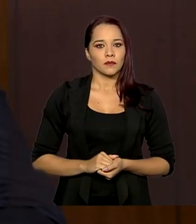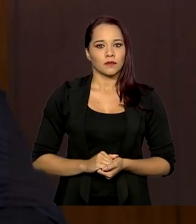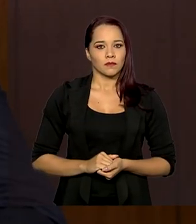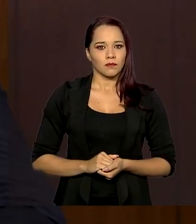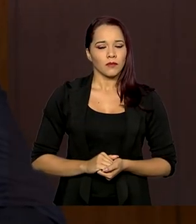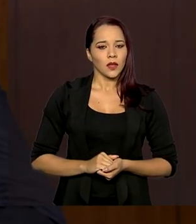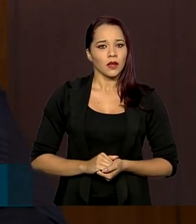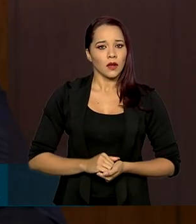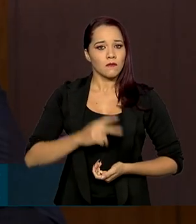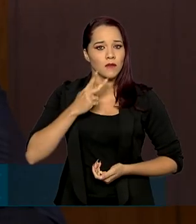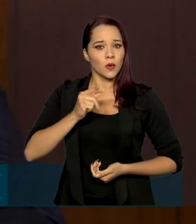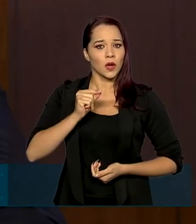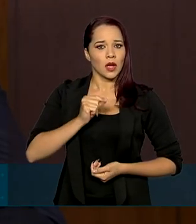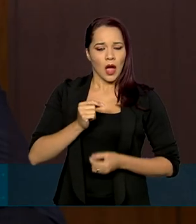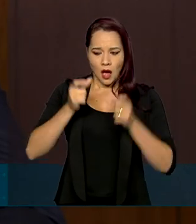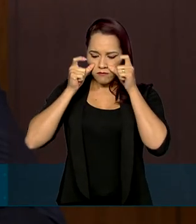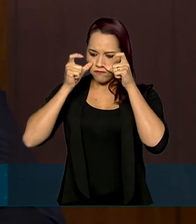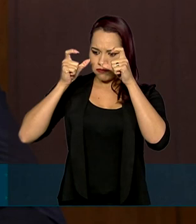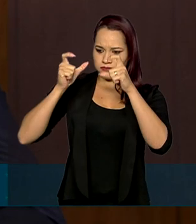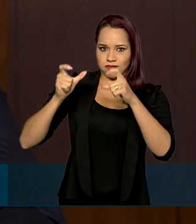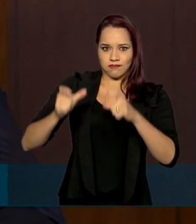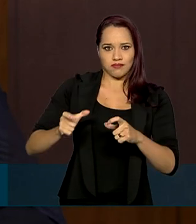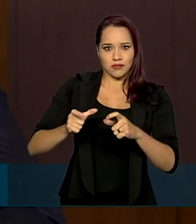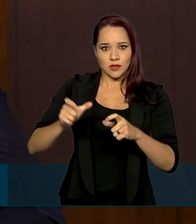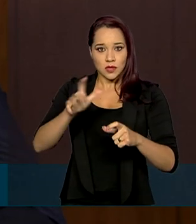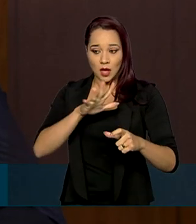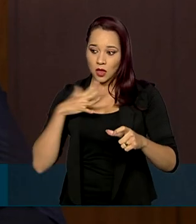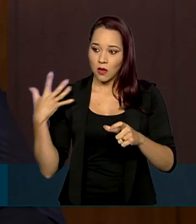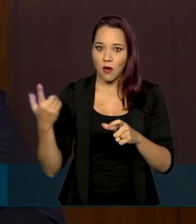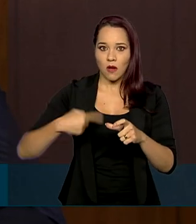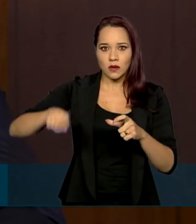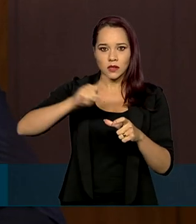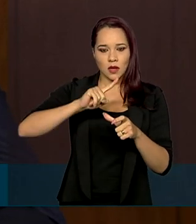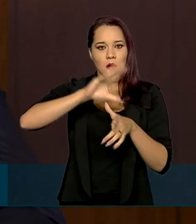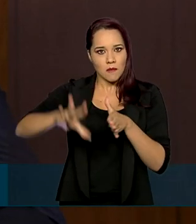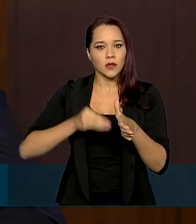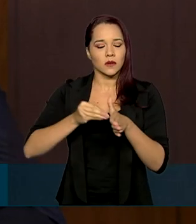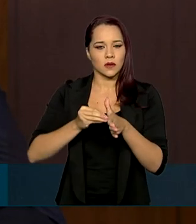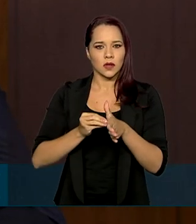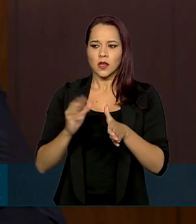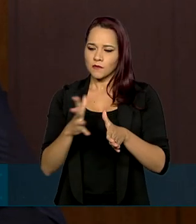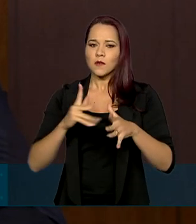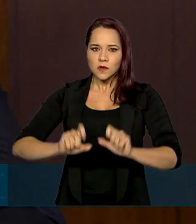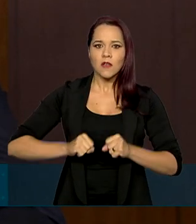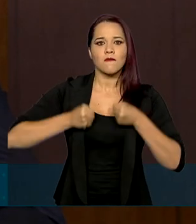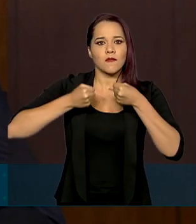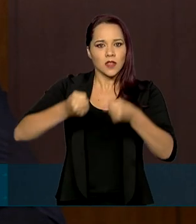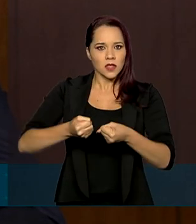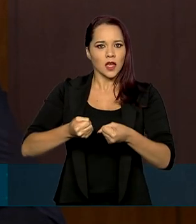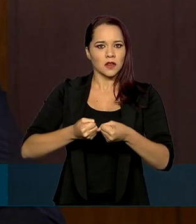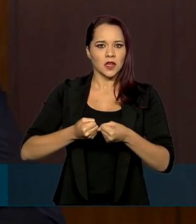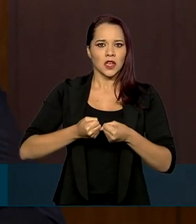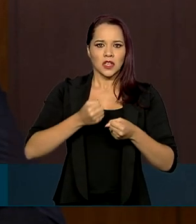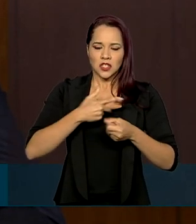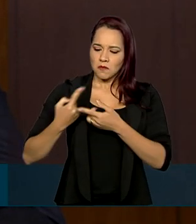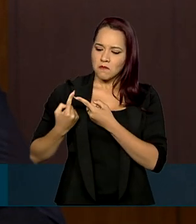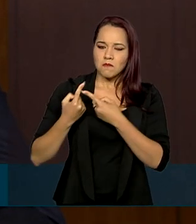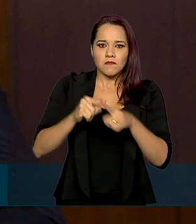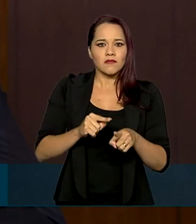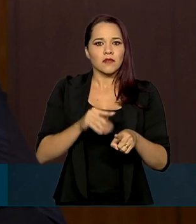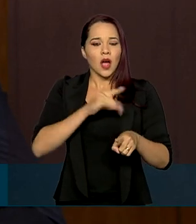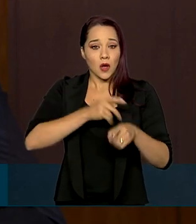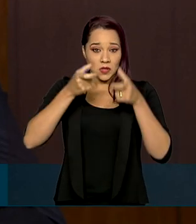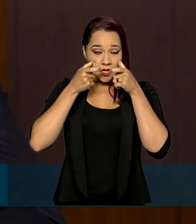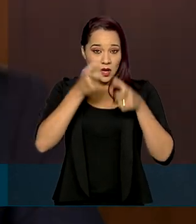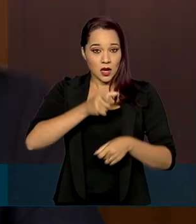forma veemente a cobiça internacional sobre a nossa Amazônia e vamos defendê-la de ações e narrativas que agridam a